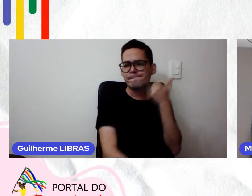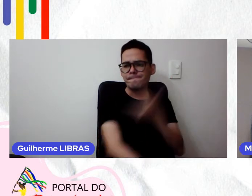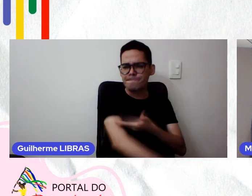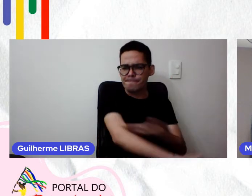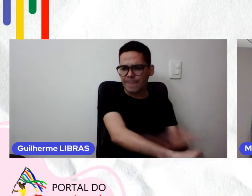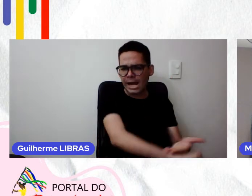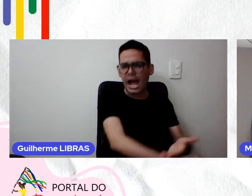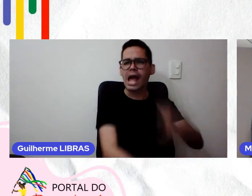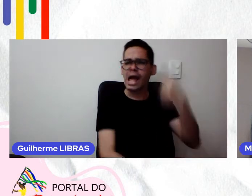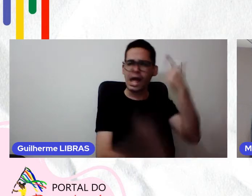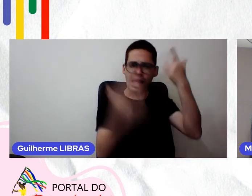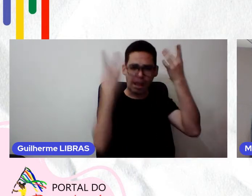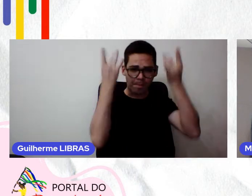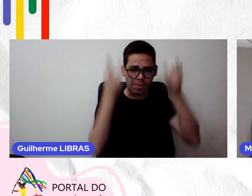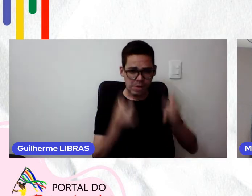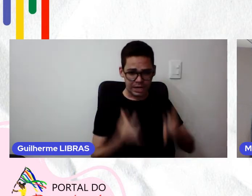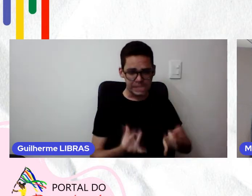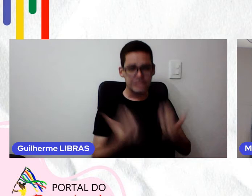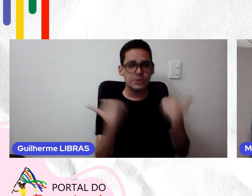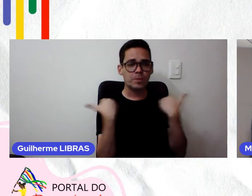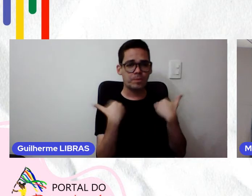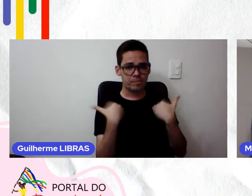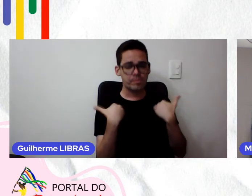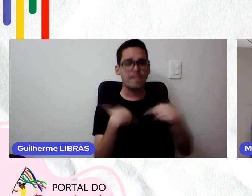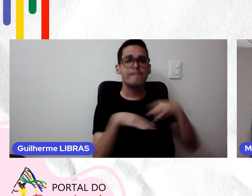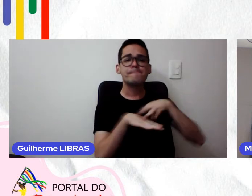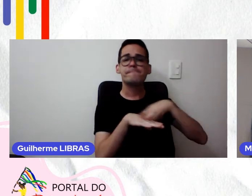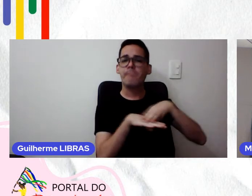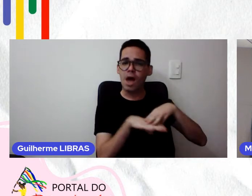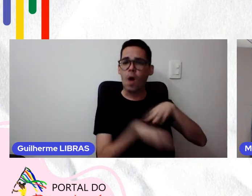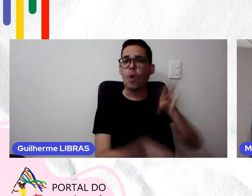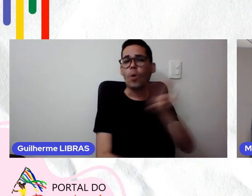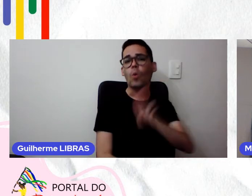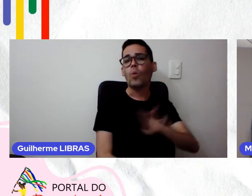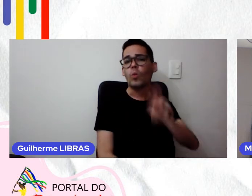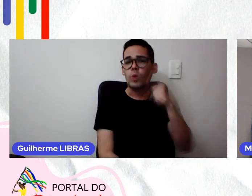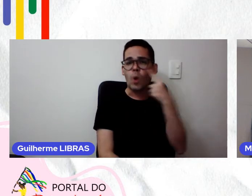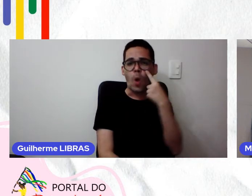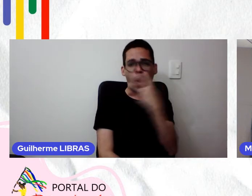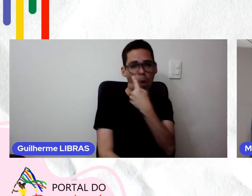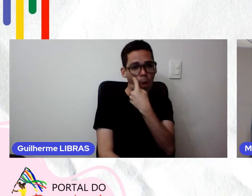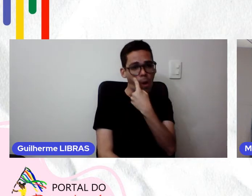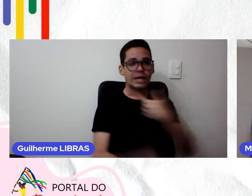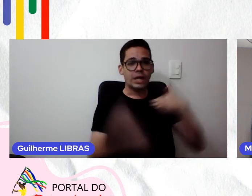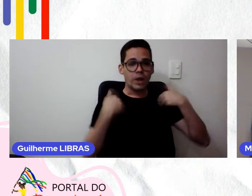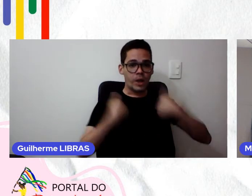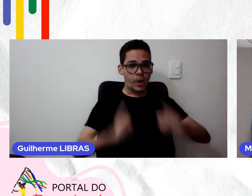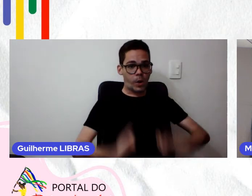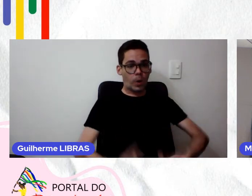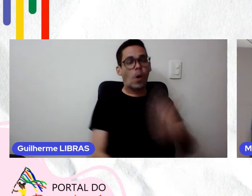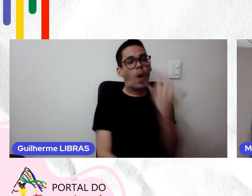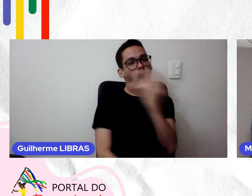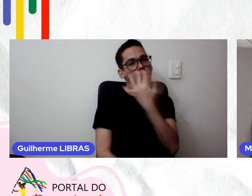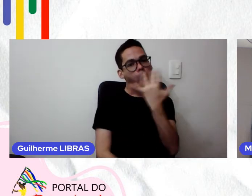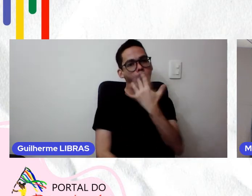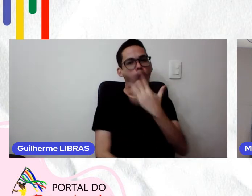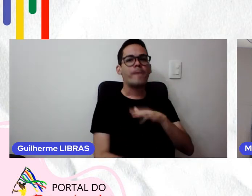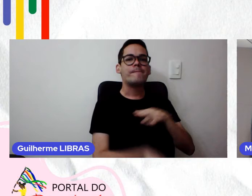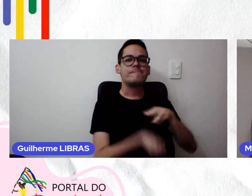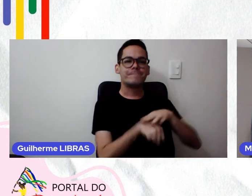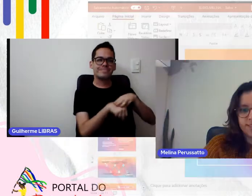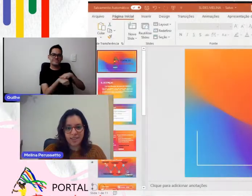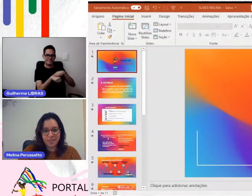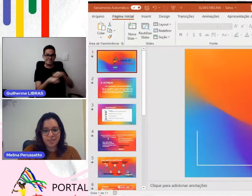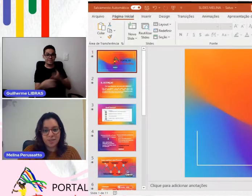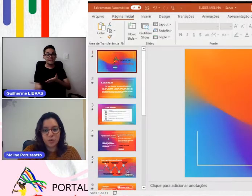dos ombros, tenho olhos castanhos, uso um óculos e um blusão cor caramelo. Eu vou apresentar a vocês